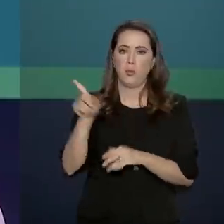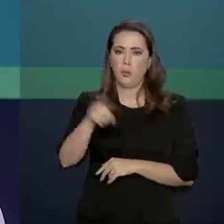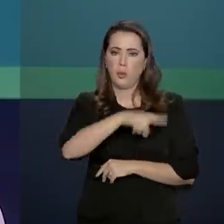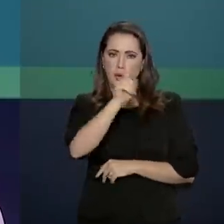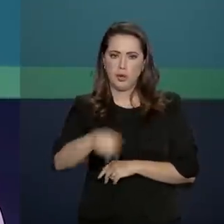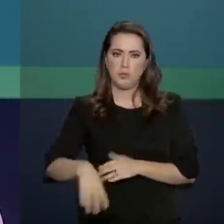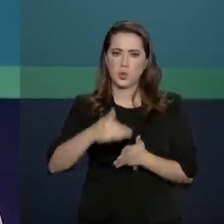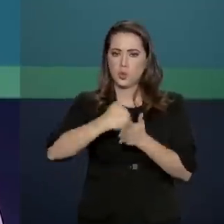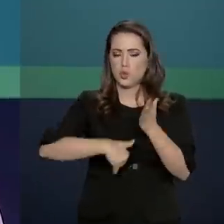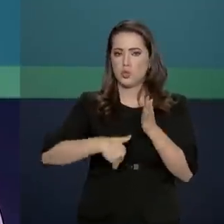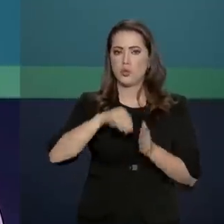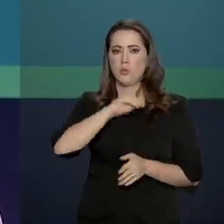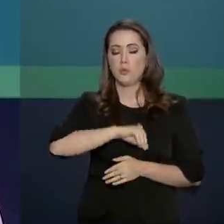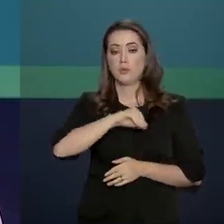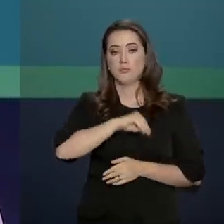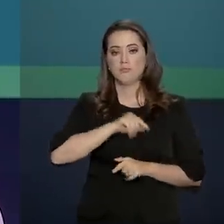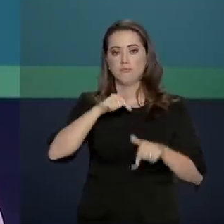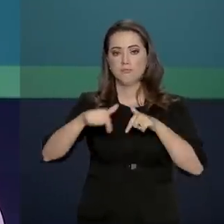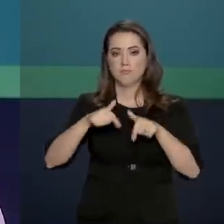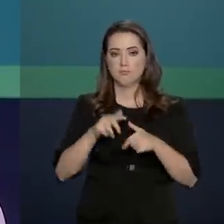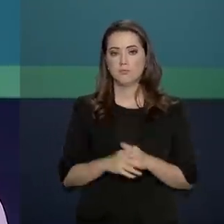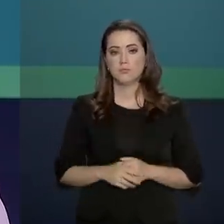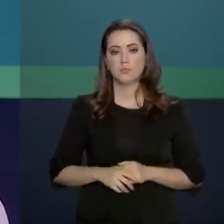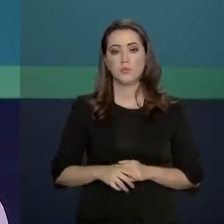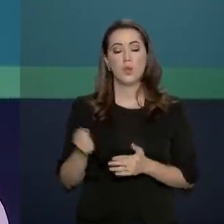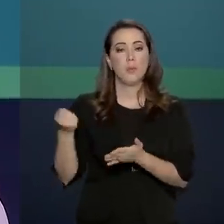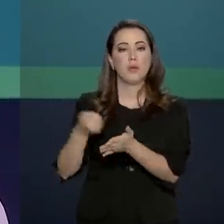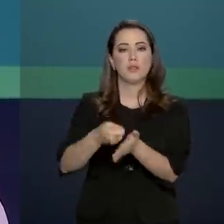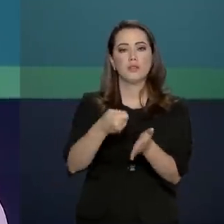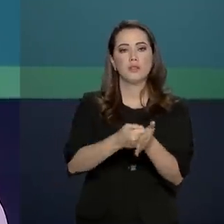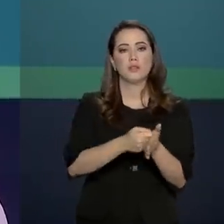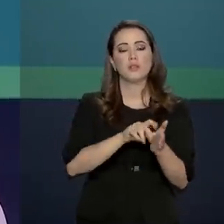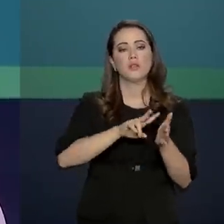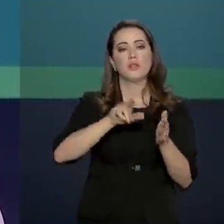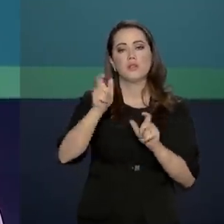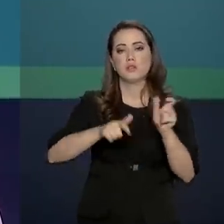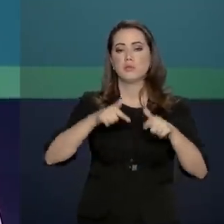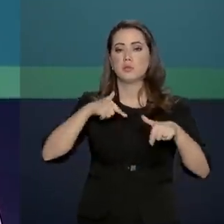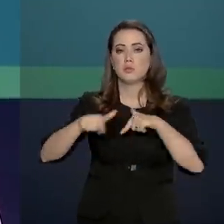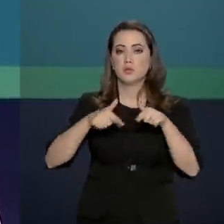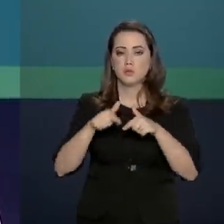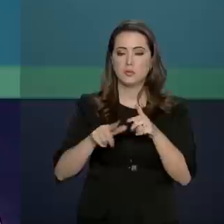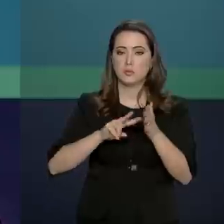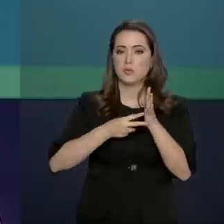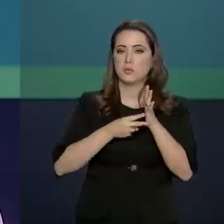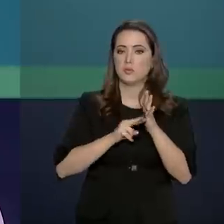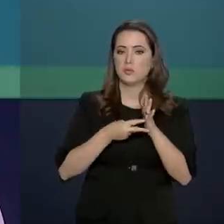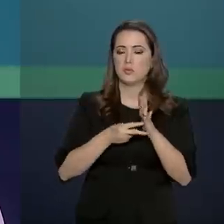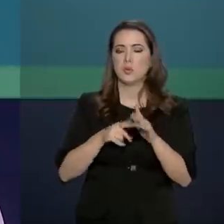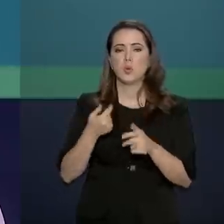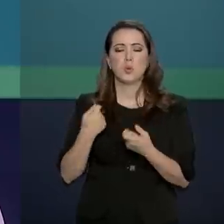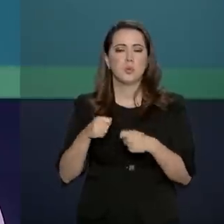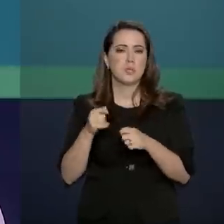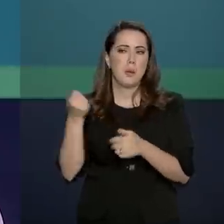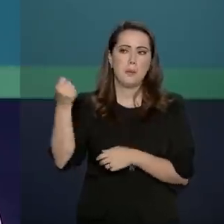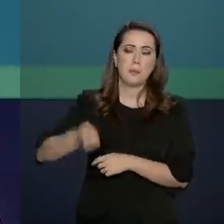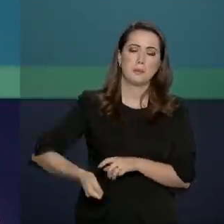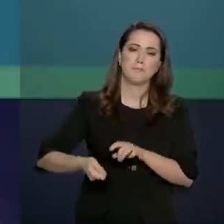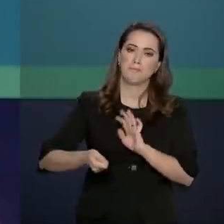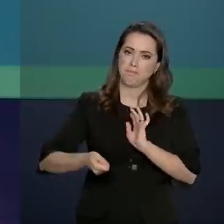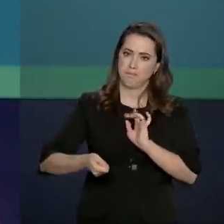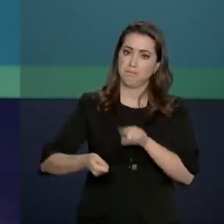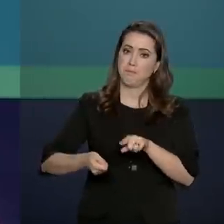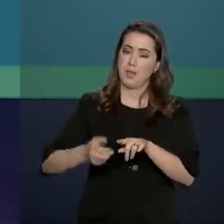desconto na folha de pagamento do trabalhador. A contribuição dos trabalhadores para os sindicatos deixou de ser